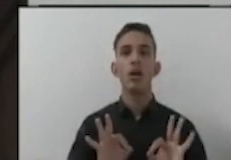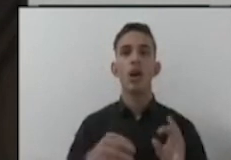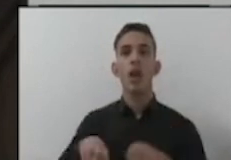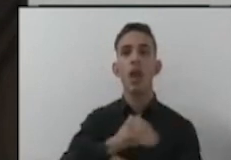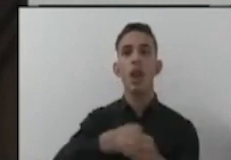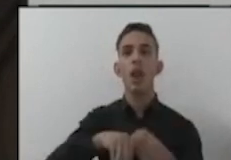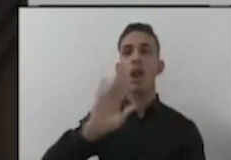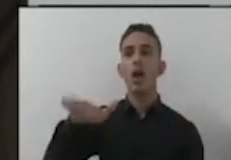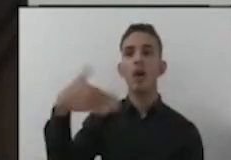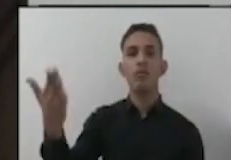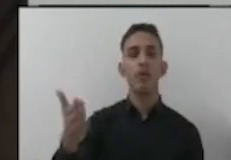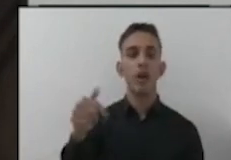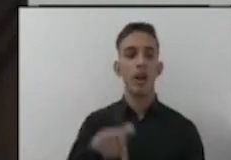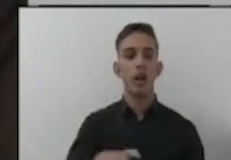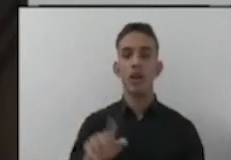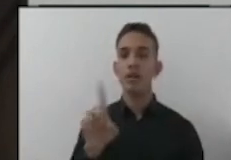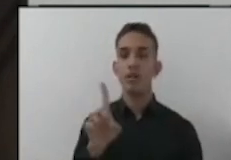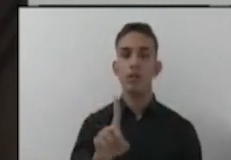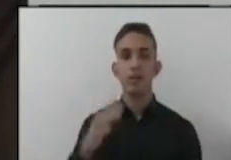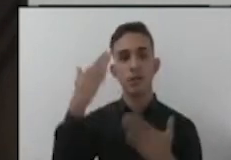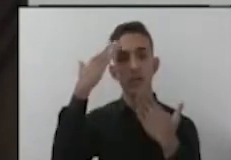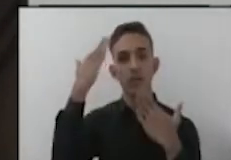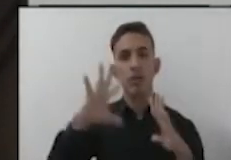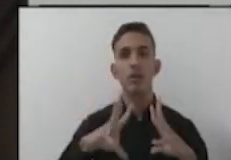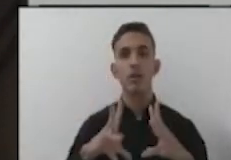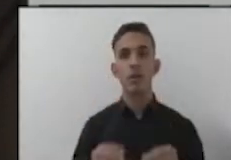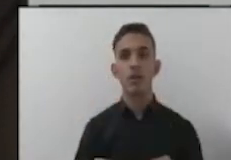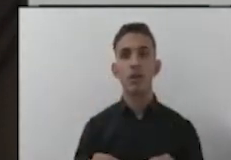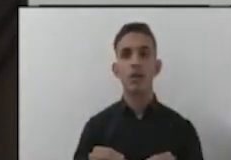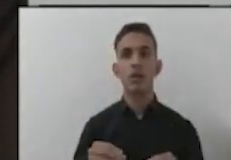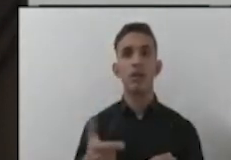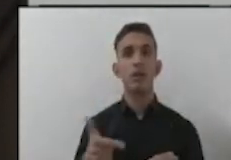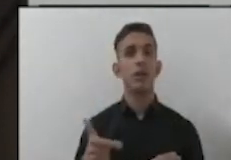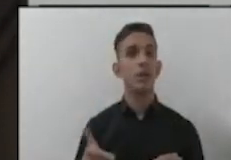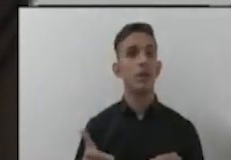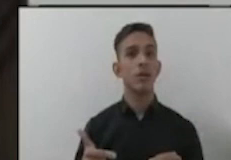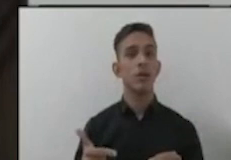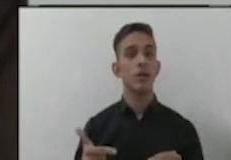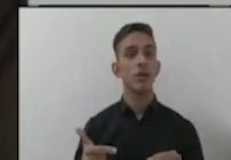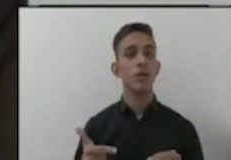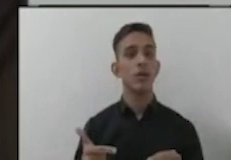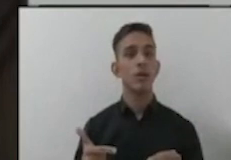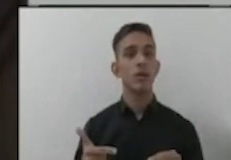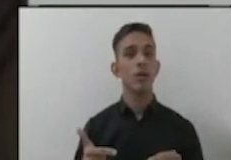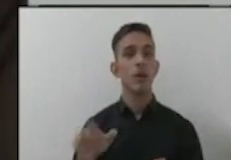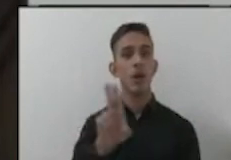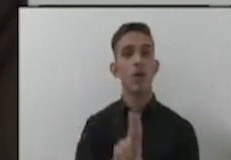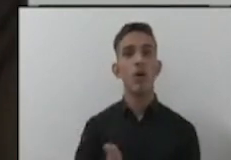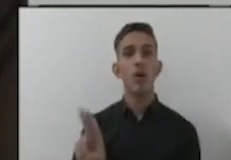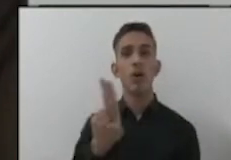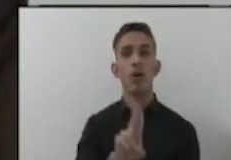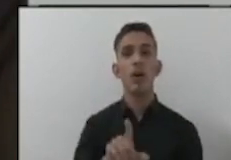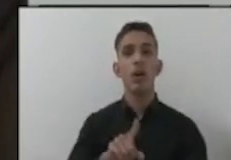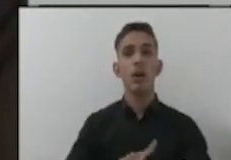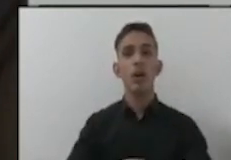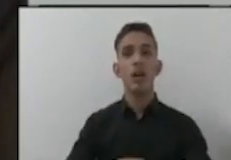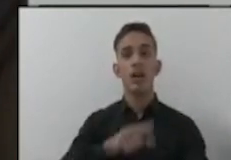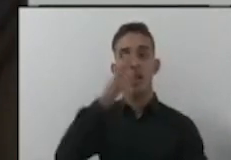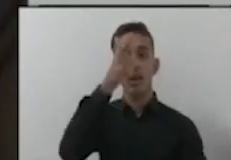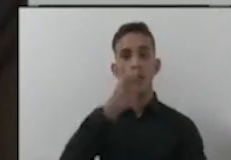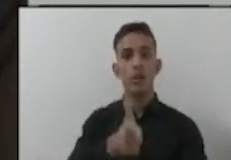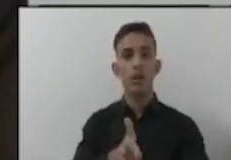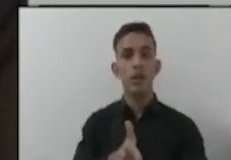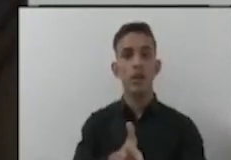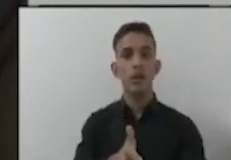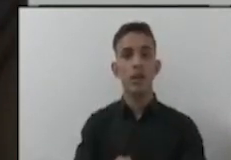bagunce para fora. Aqui dentro, não. Muito obrigado a todos. Não temos nenhum vereador ainda para usar do tempo de liderança.